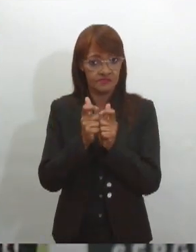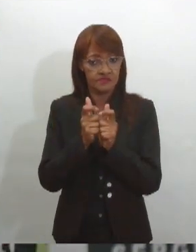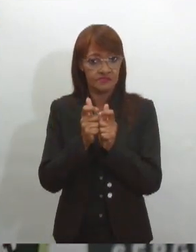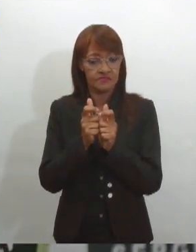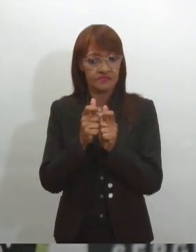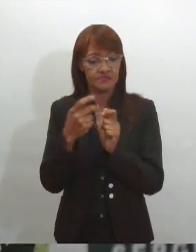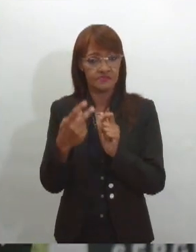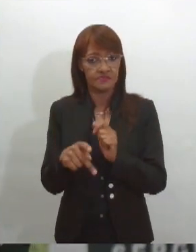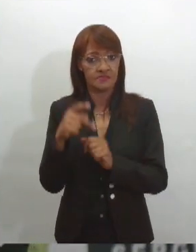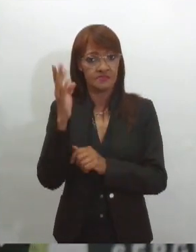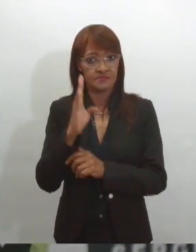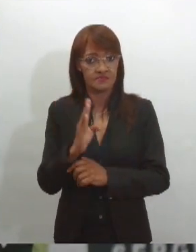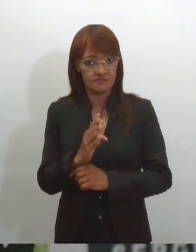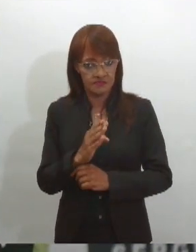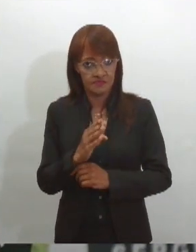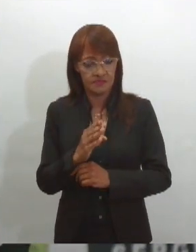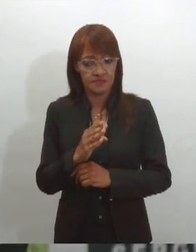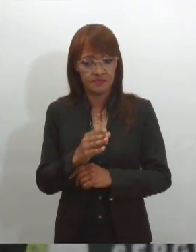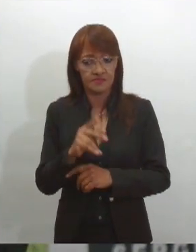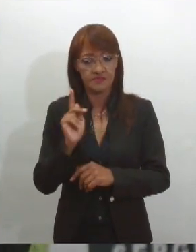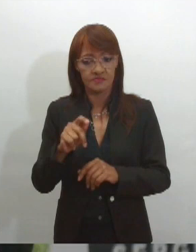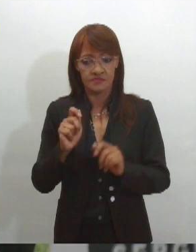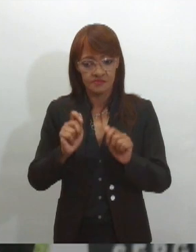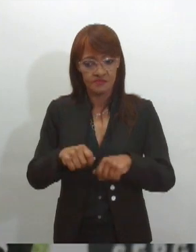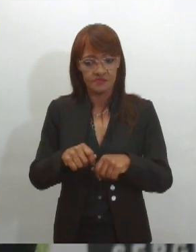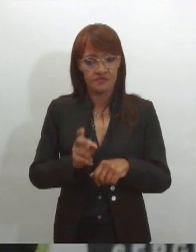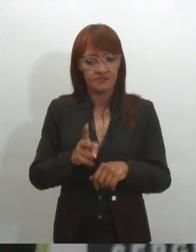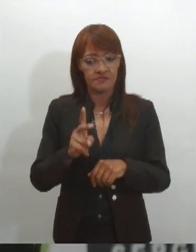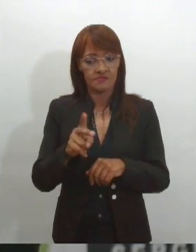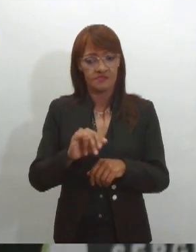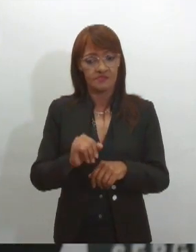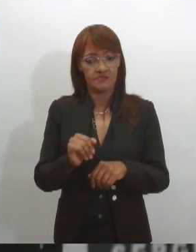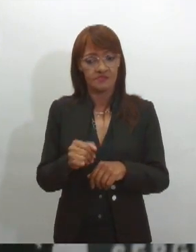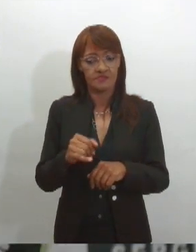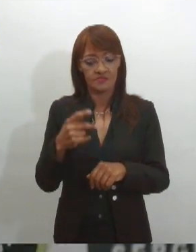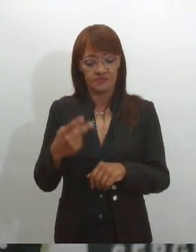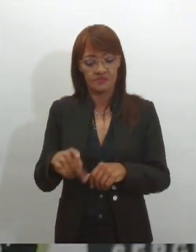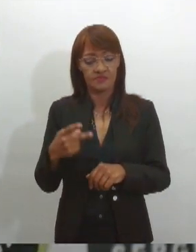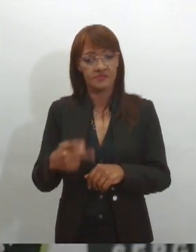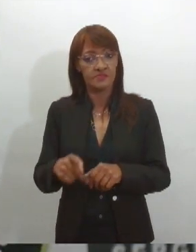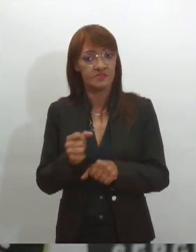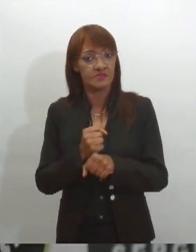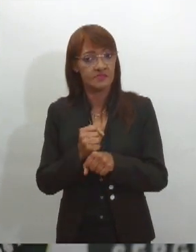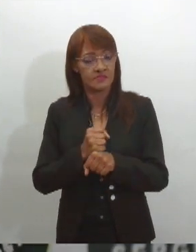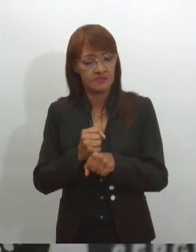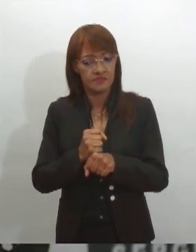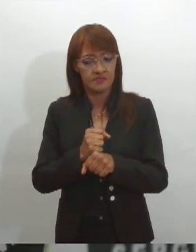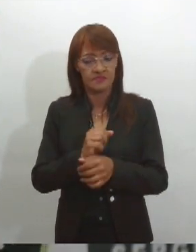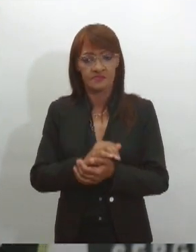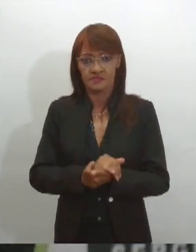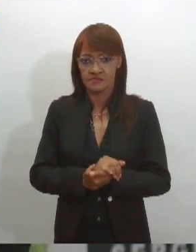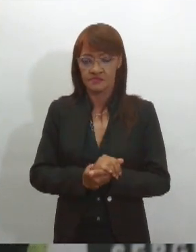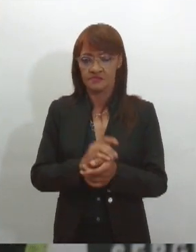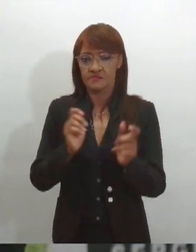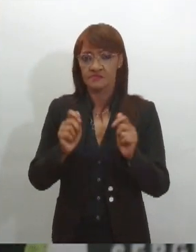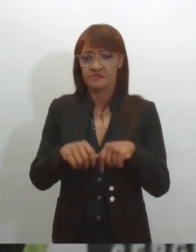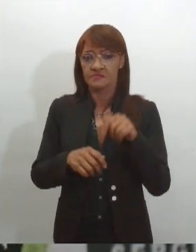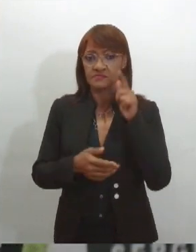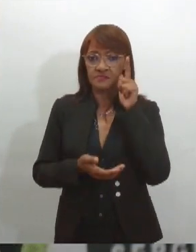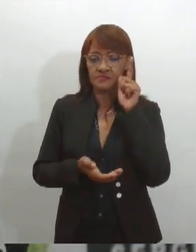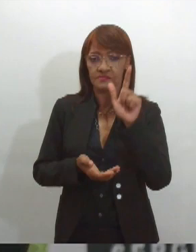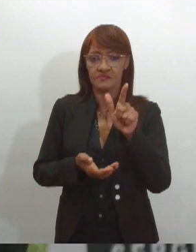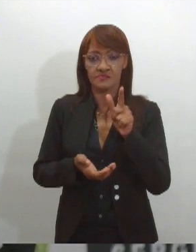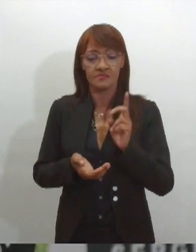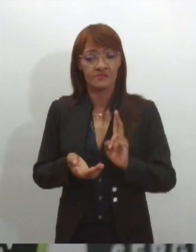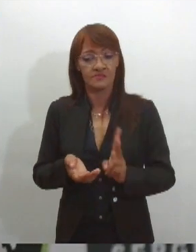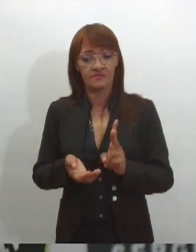continuar o ano, como foi janeiro de 2024, nós não só conseguiremos manter a posição de